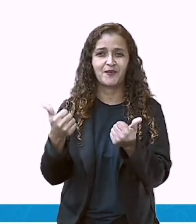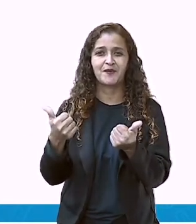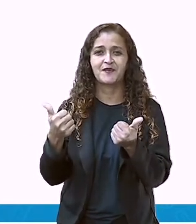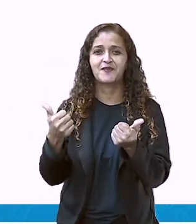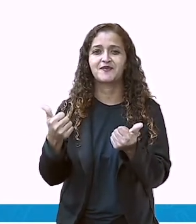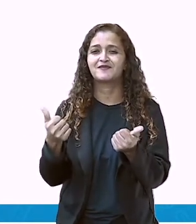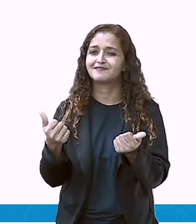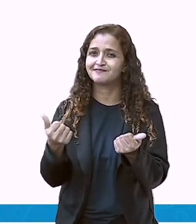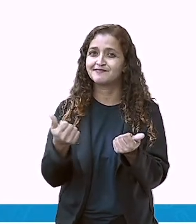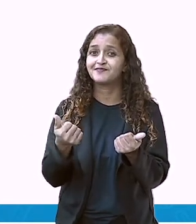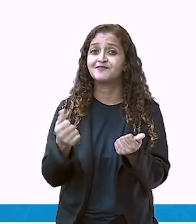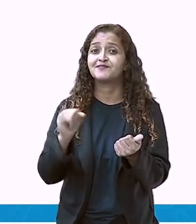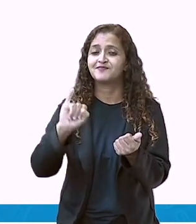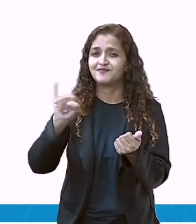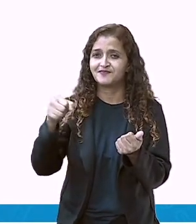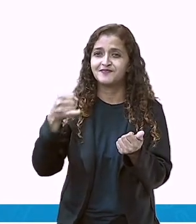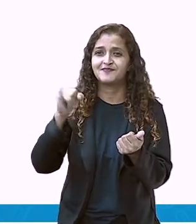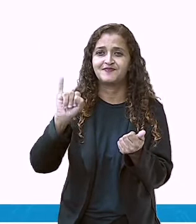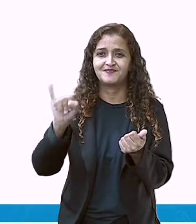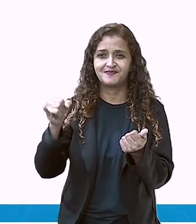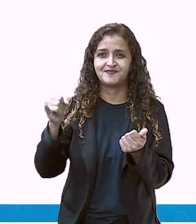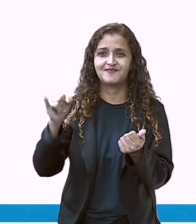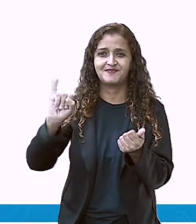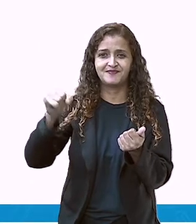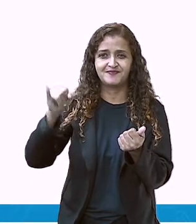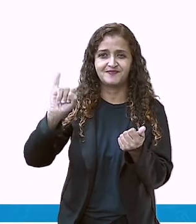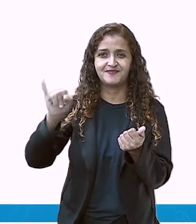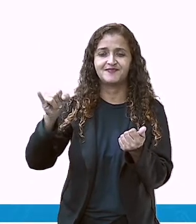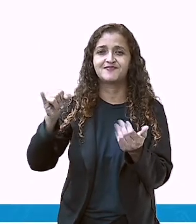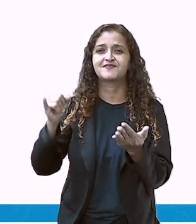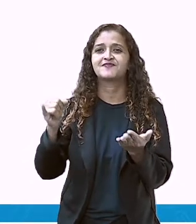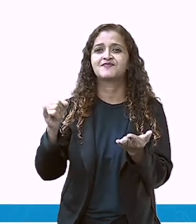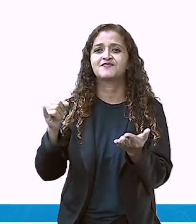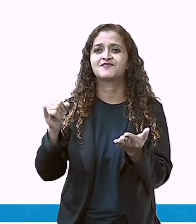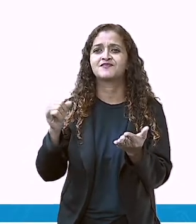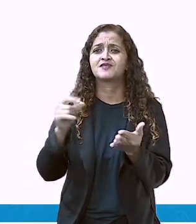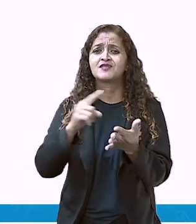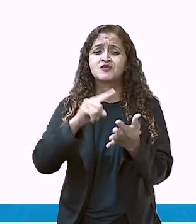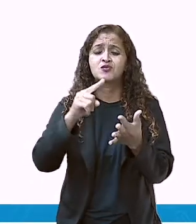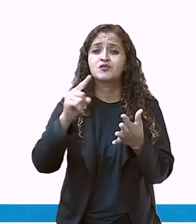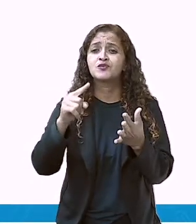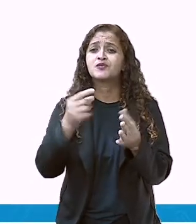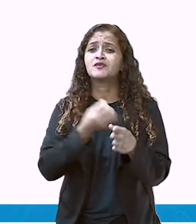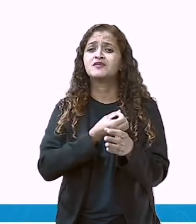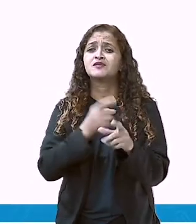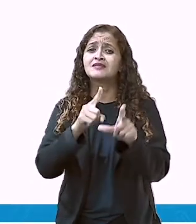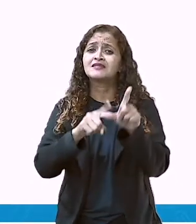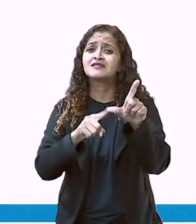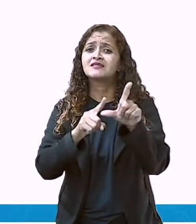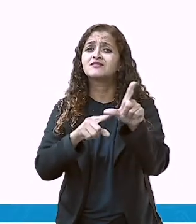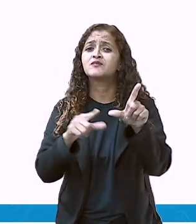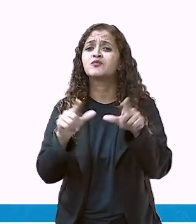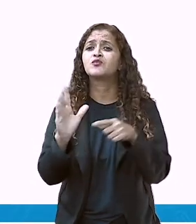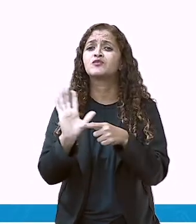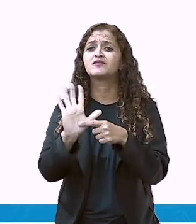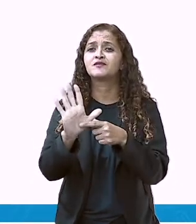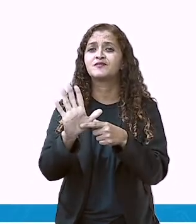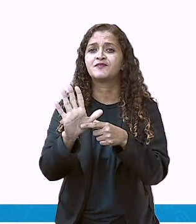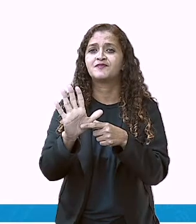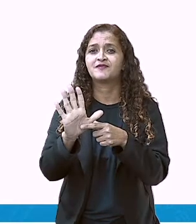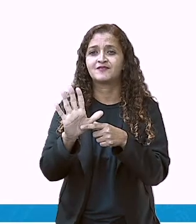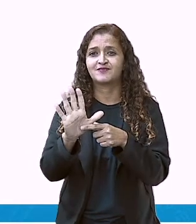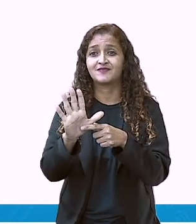Olha lá para vocês verem. É o mês de janeiro. E aqui esses números, essas letras aqui? Está falando que é o quê?